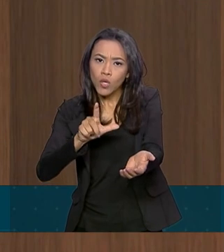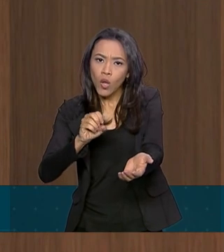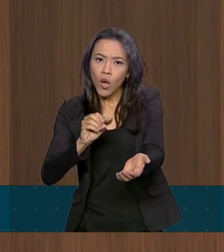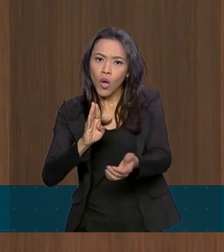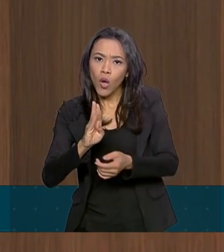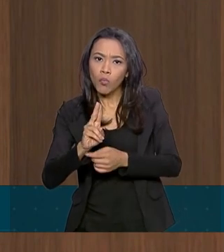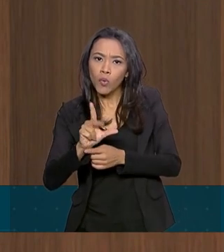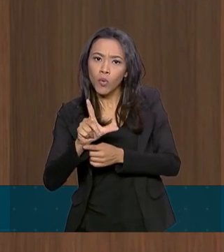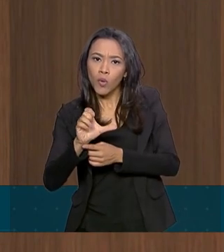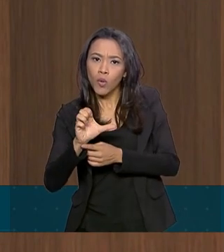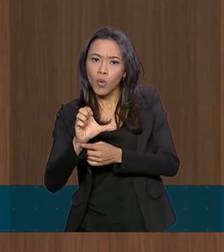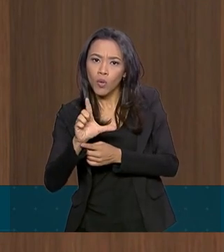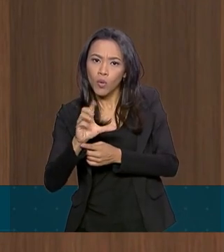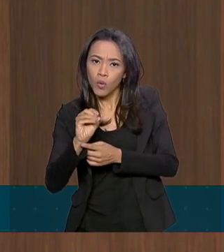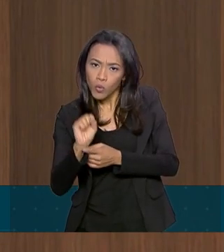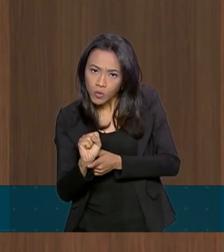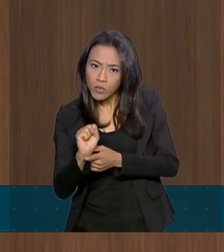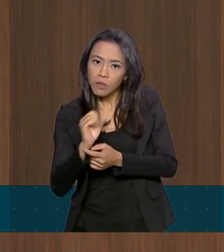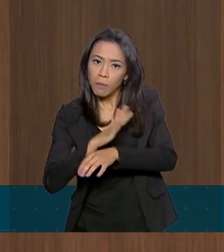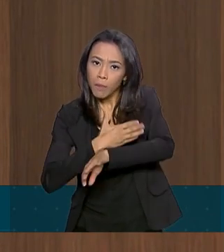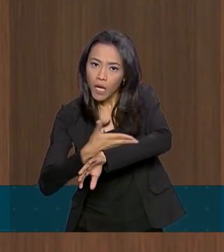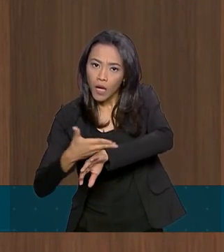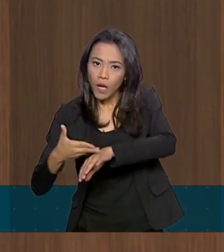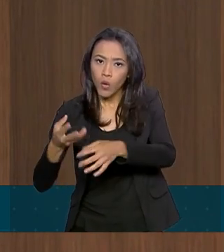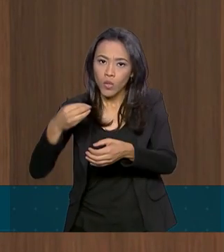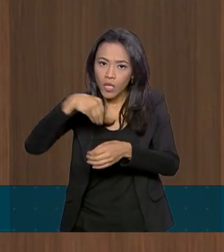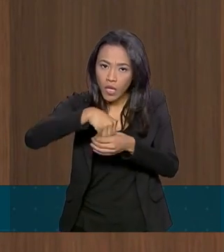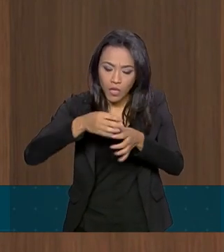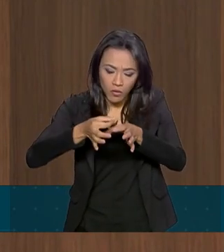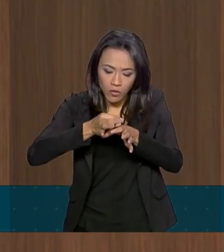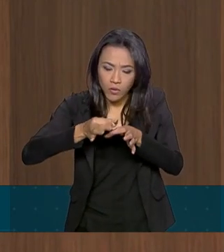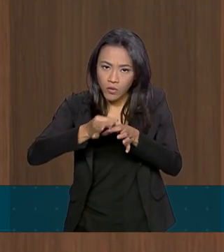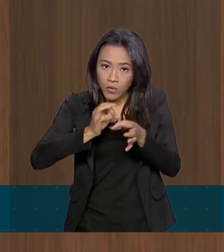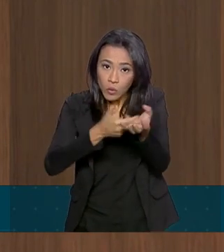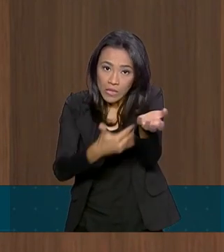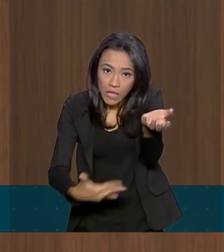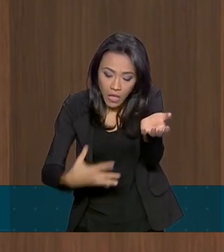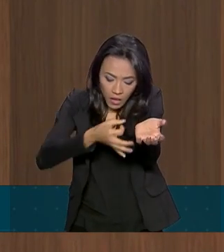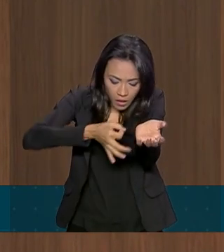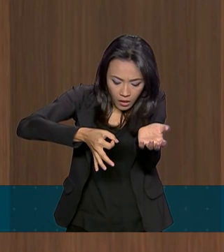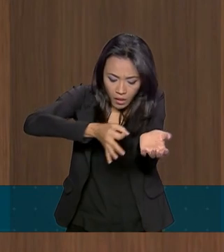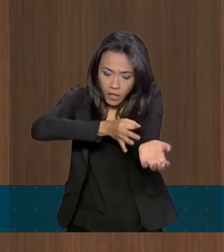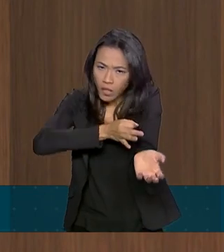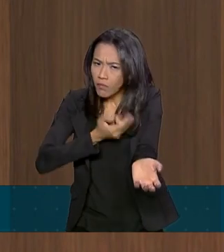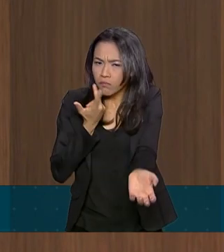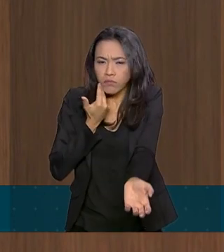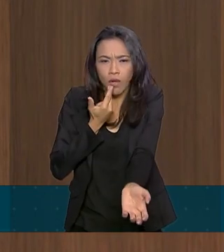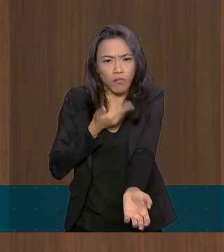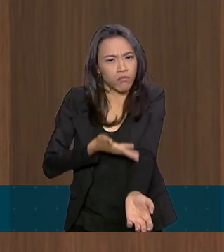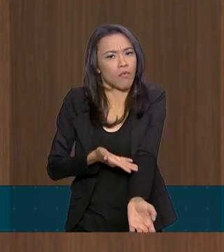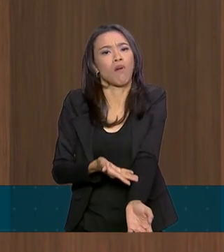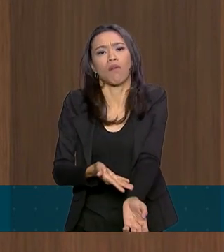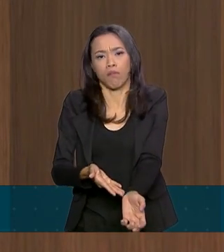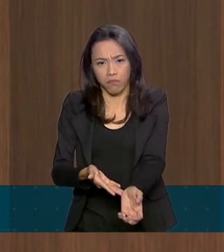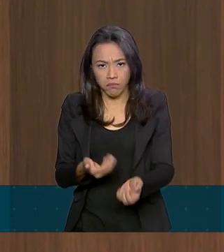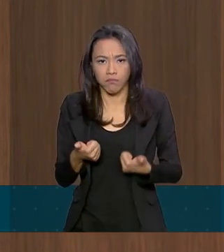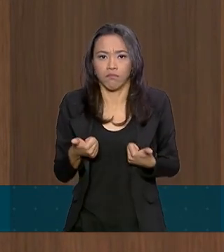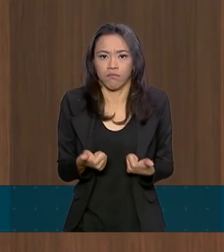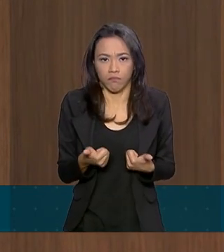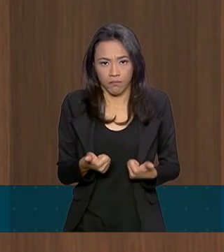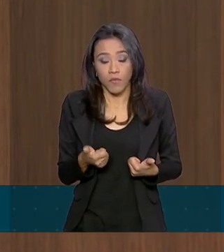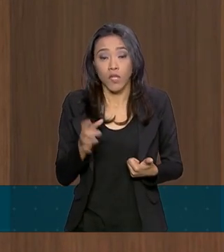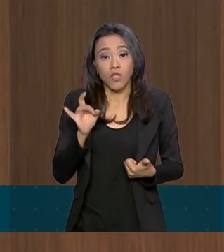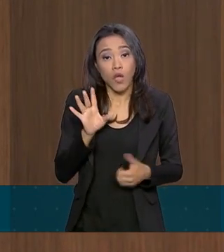sinal de infecção, tem nenhum sinal de complicação. Apenas estamos esperando a retomada do trânsito